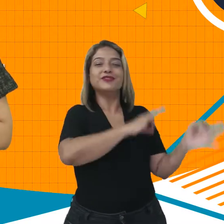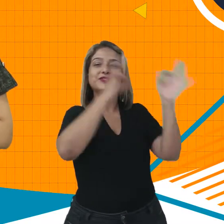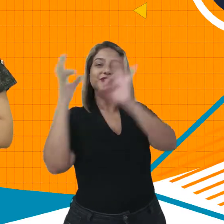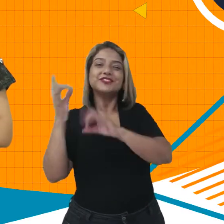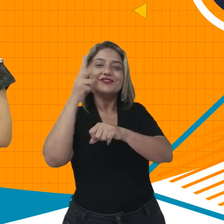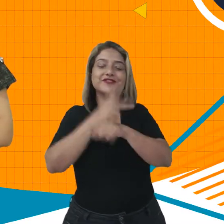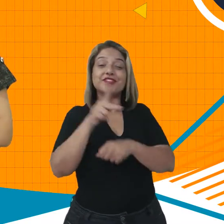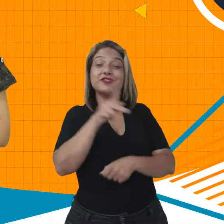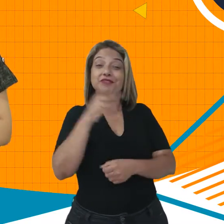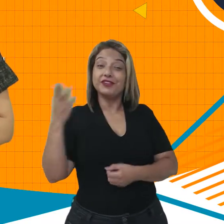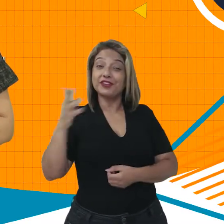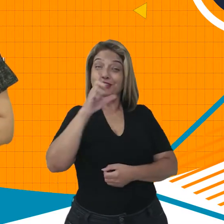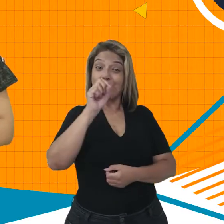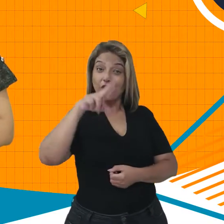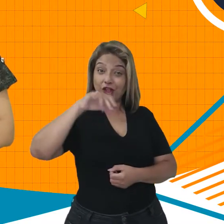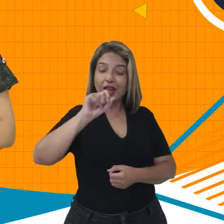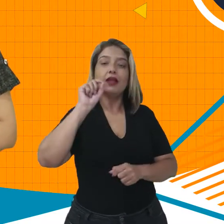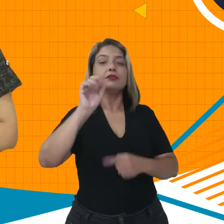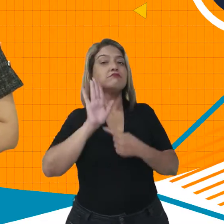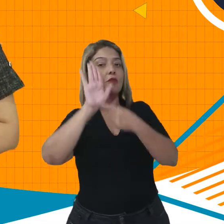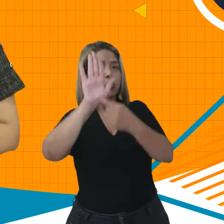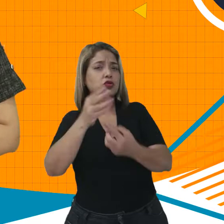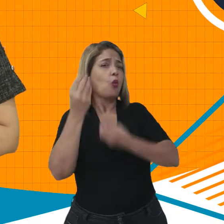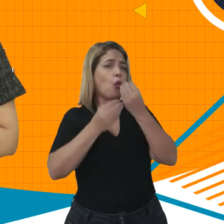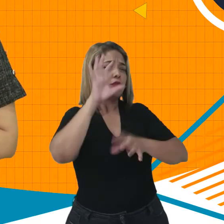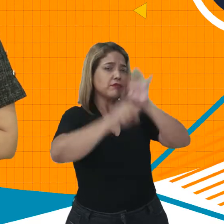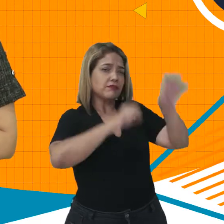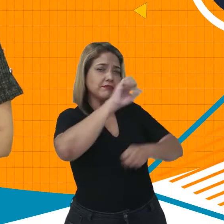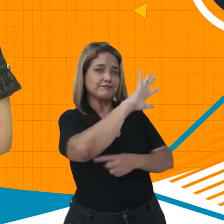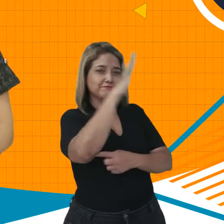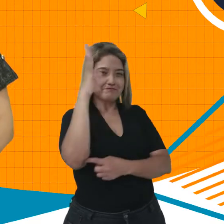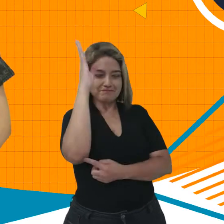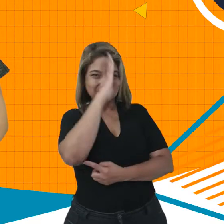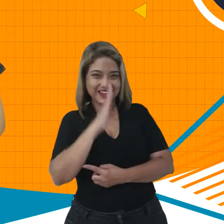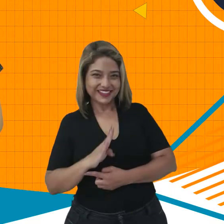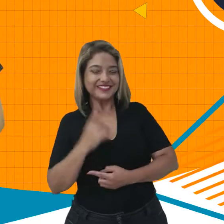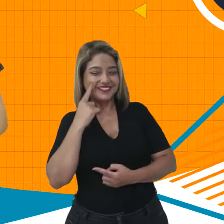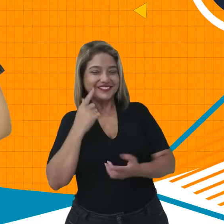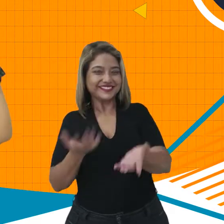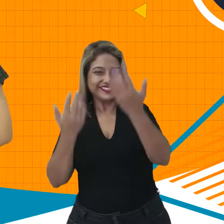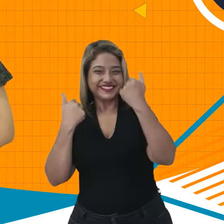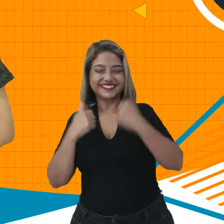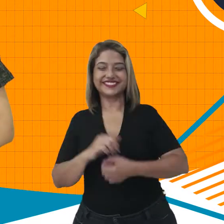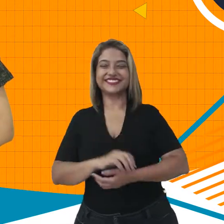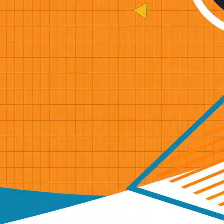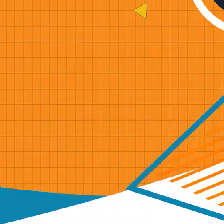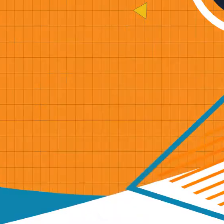bora assistir a um vídeo da professora Lorena sobre a exploração do pau-brasil. Vamos lá!